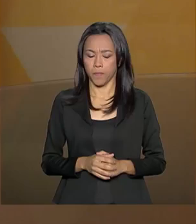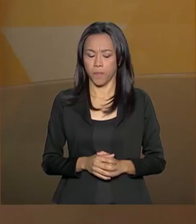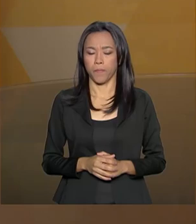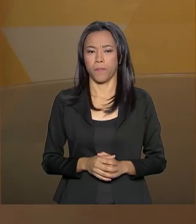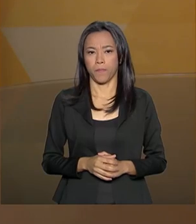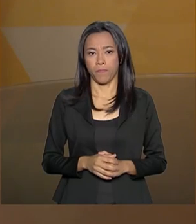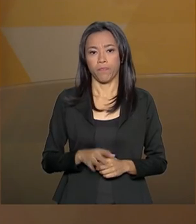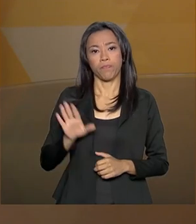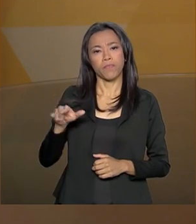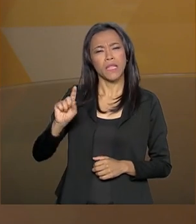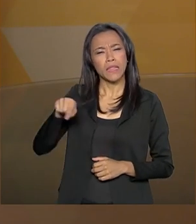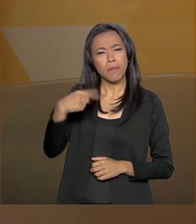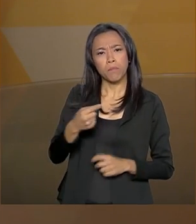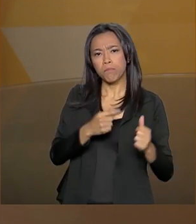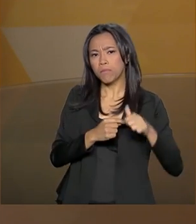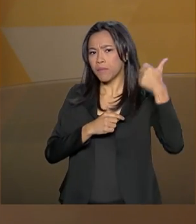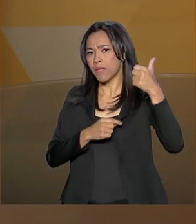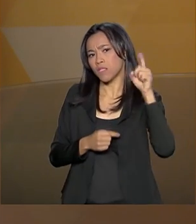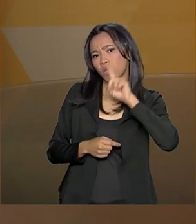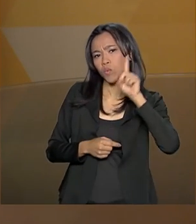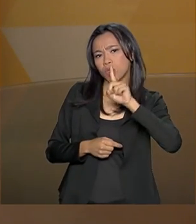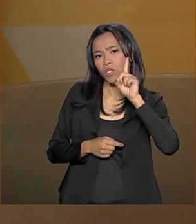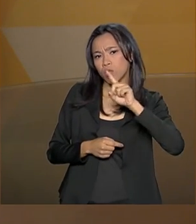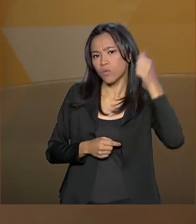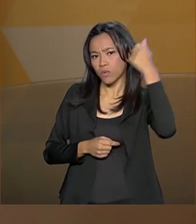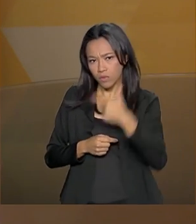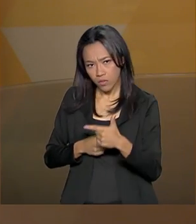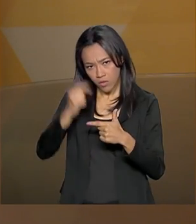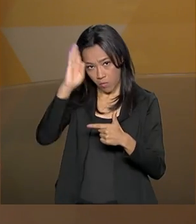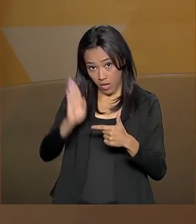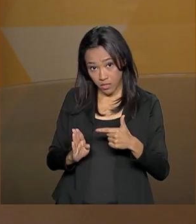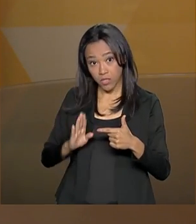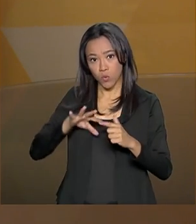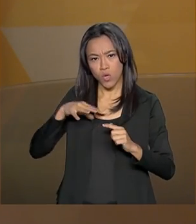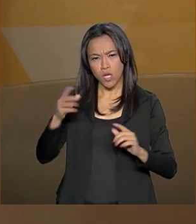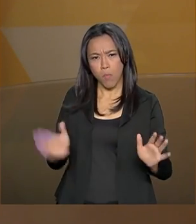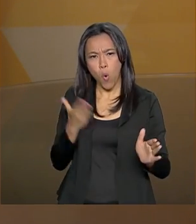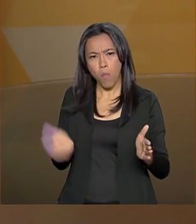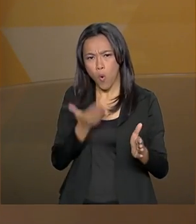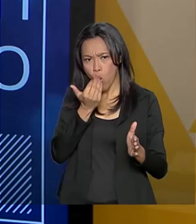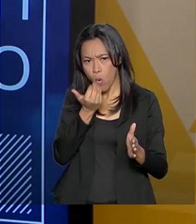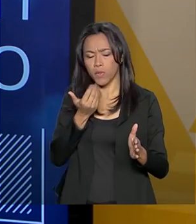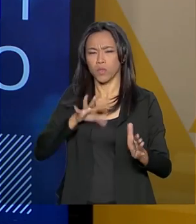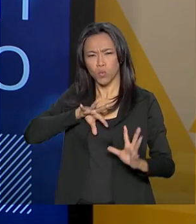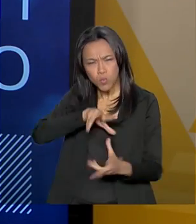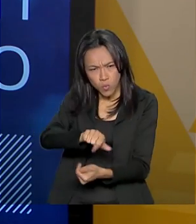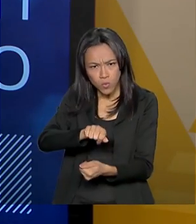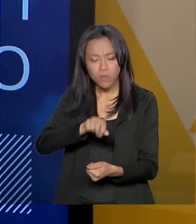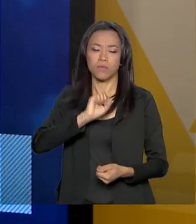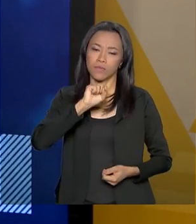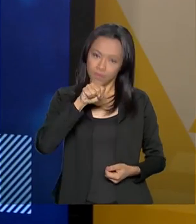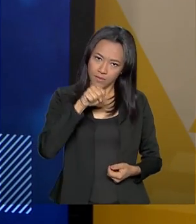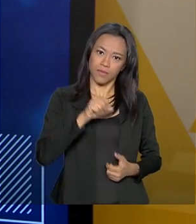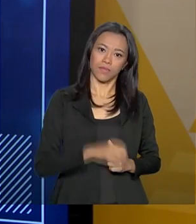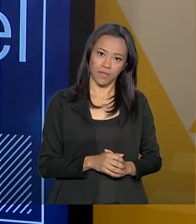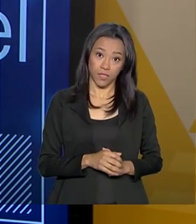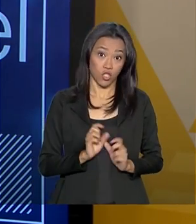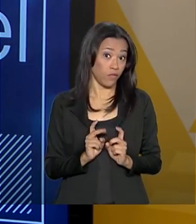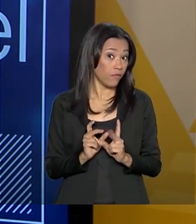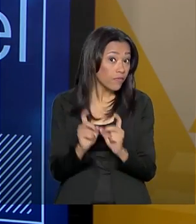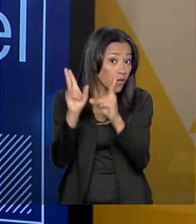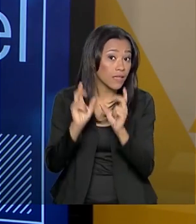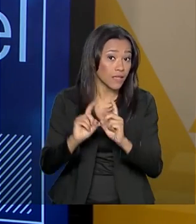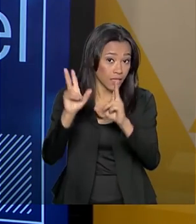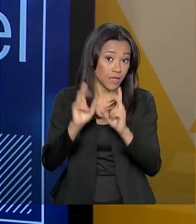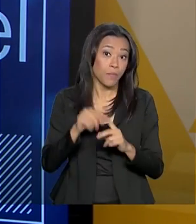Depois dos Estados Unidos, somos o maior produtor de alimentos do mundo? Sim, somos em termos de exportação. Se